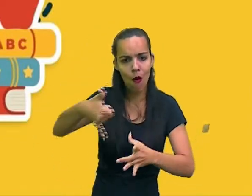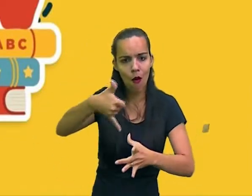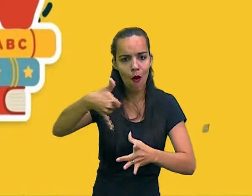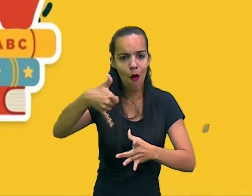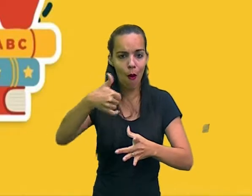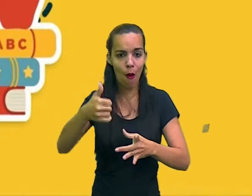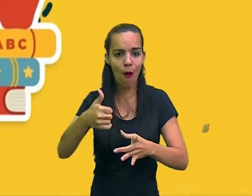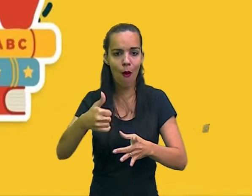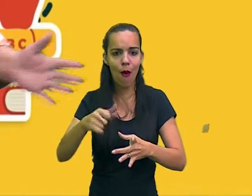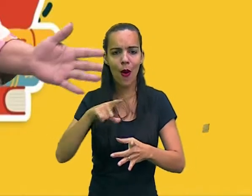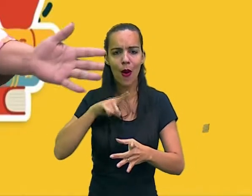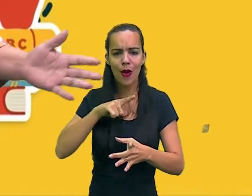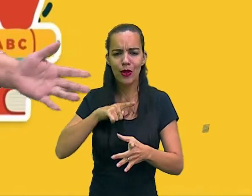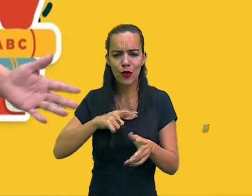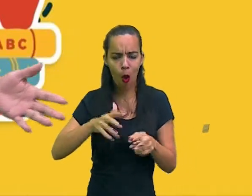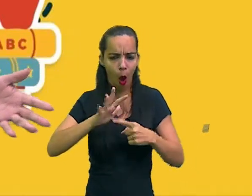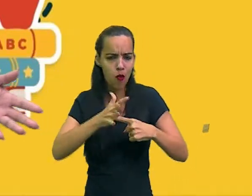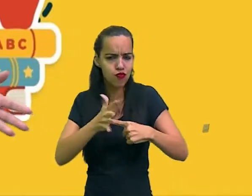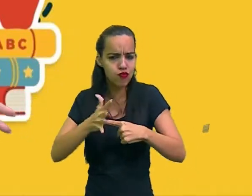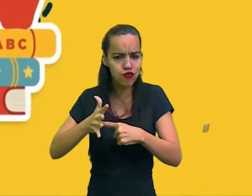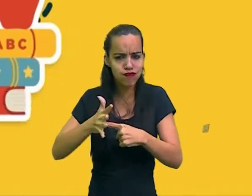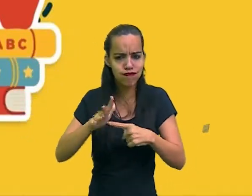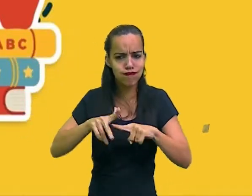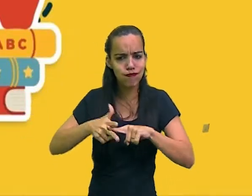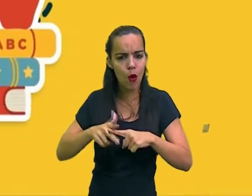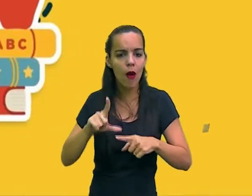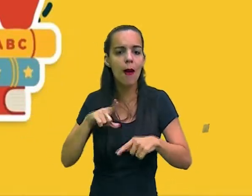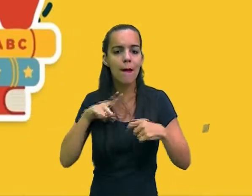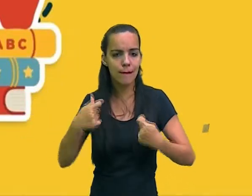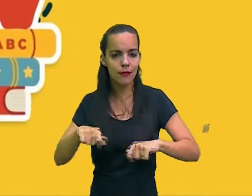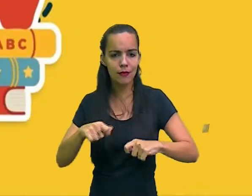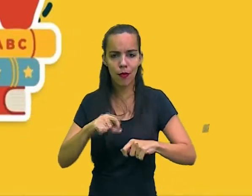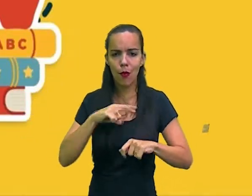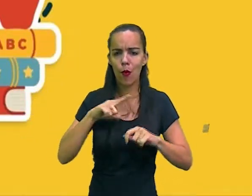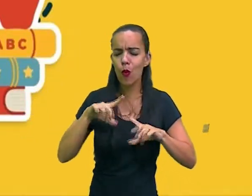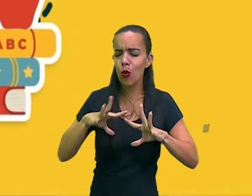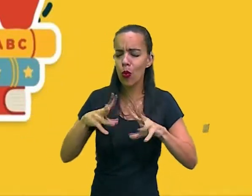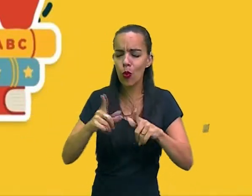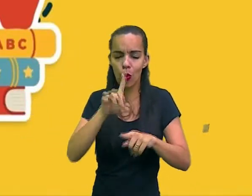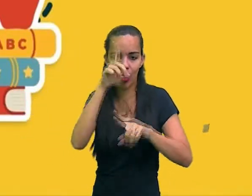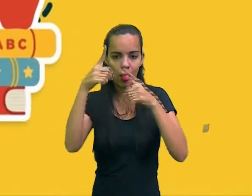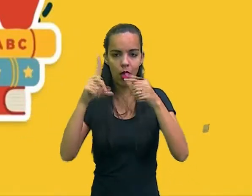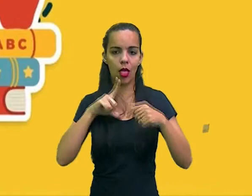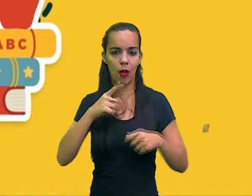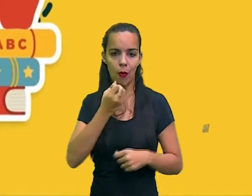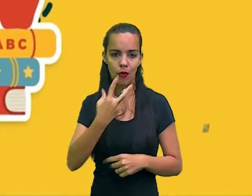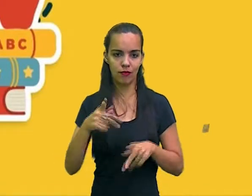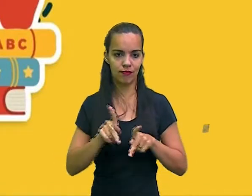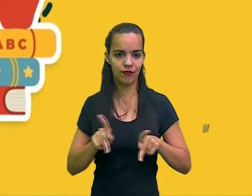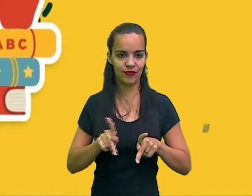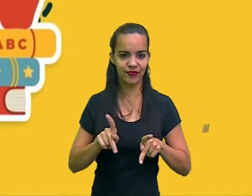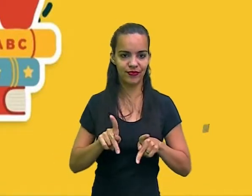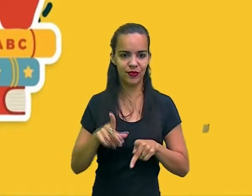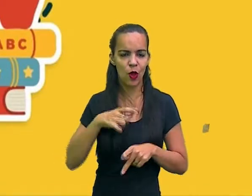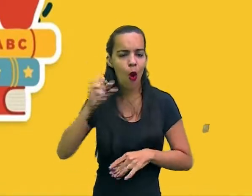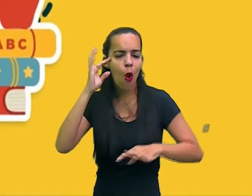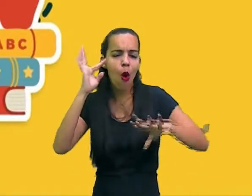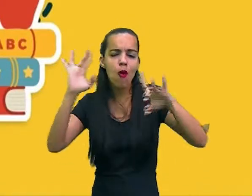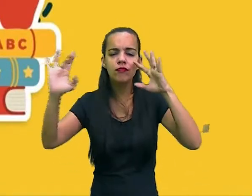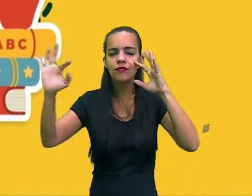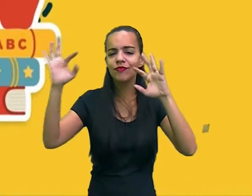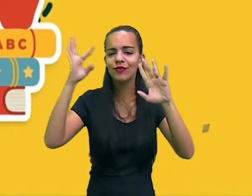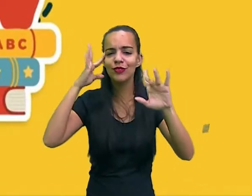motor, tudo o que se cria tem um bom professor. No sonho que se realiza,